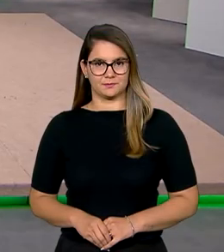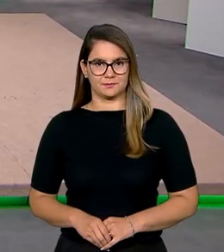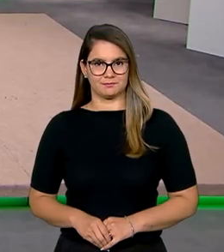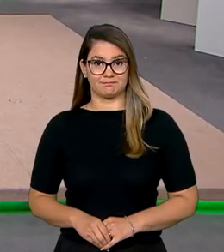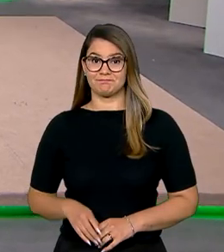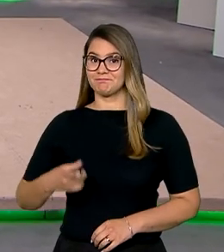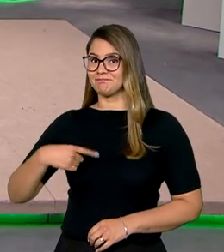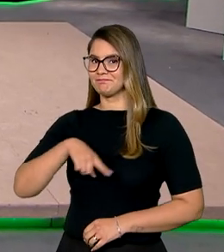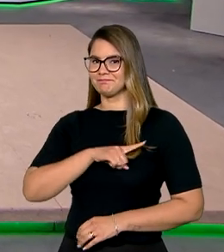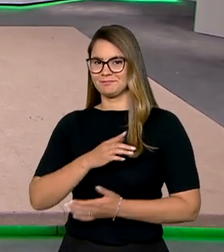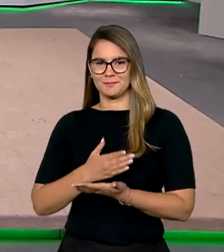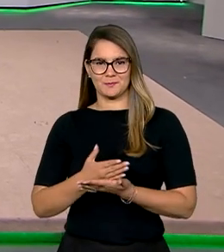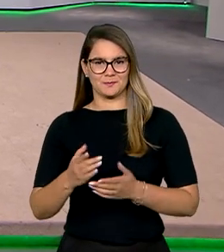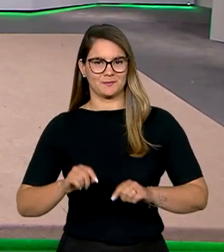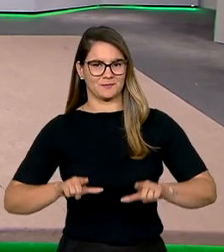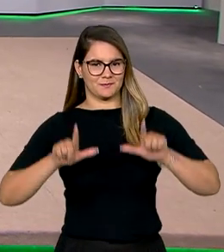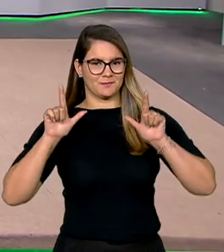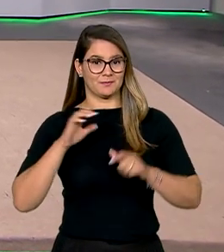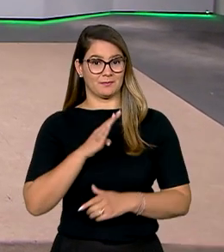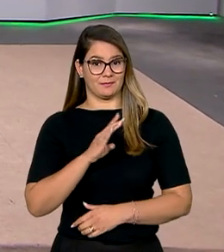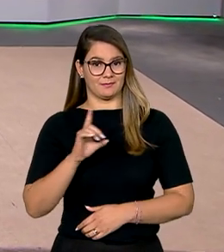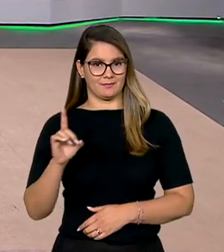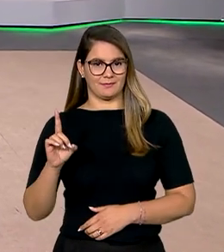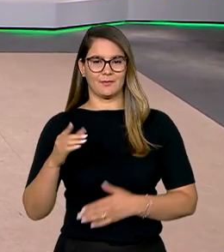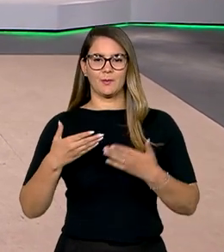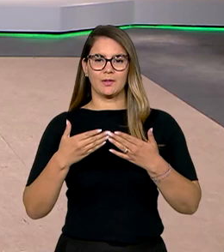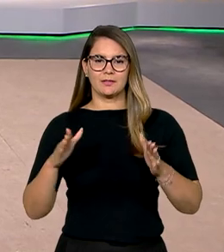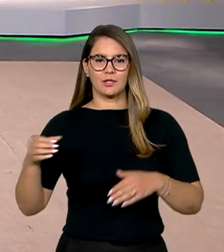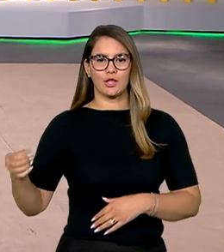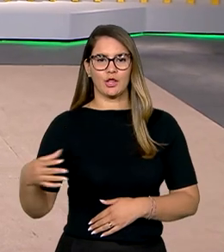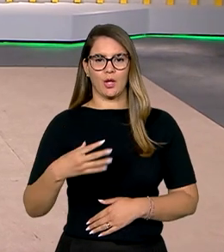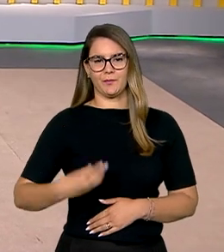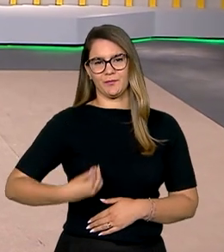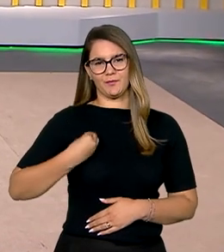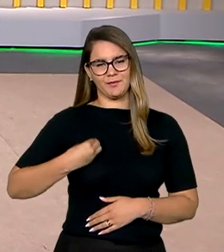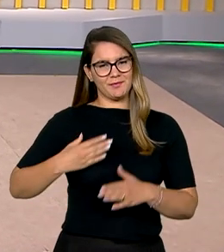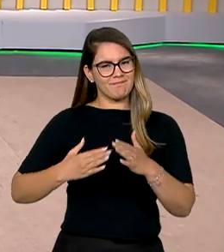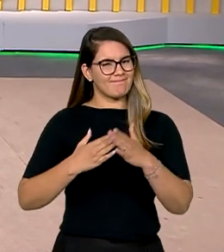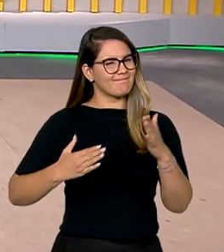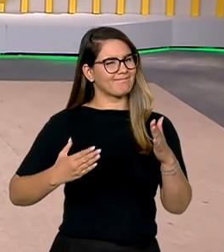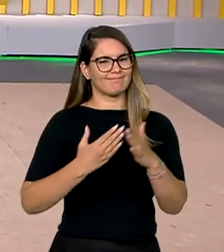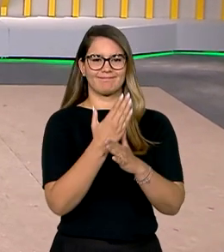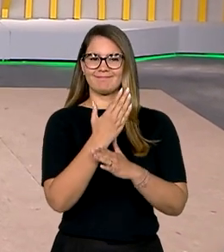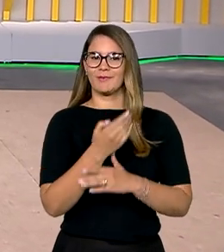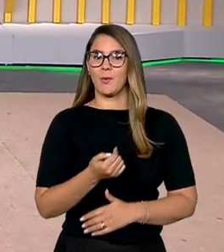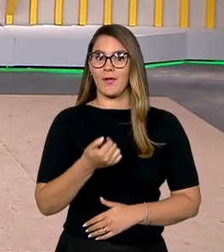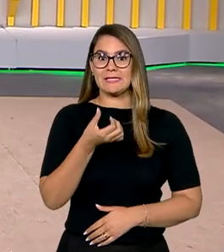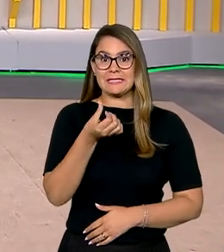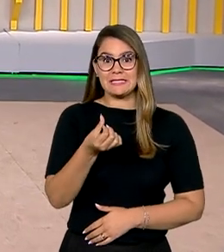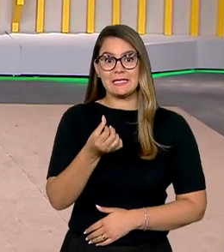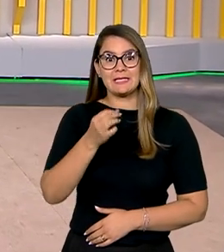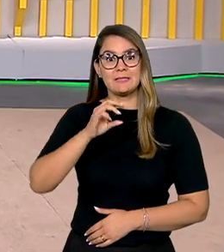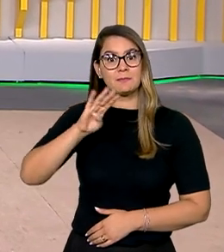E nós começamos esta edição do Brasil em Dia com o lançamento do novo Viver Sem Limite. São quase seis bilhões